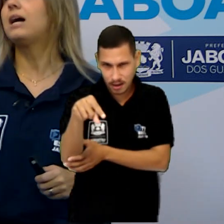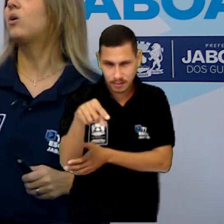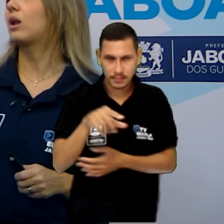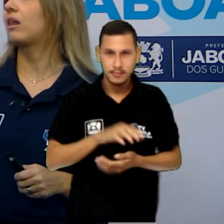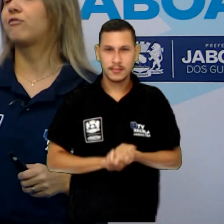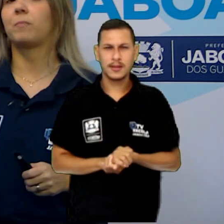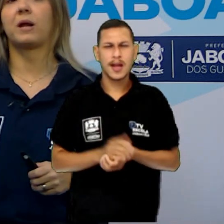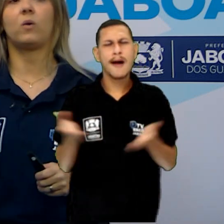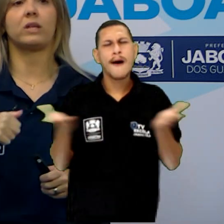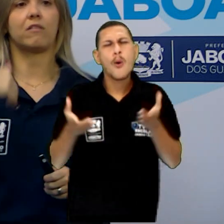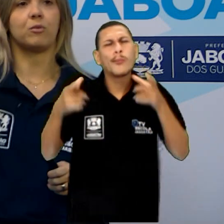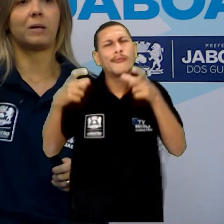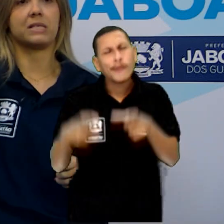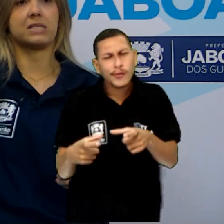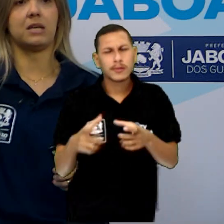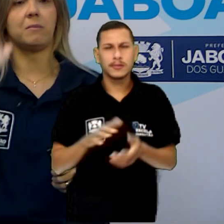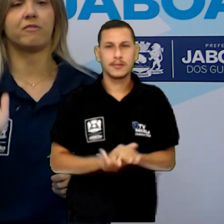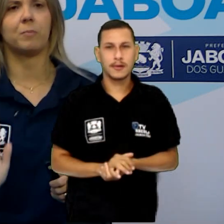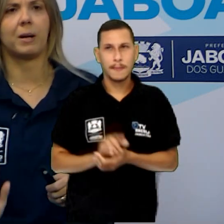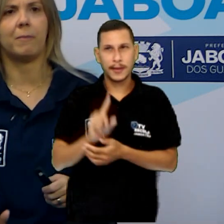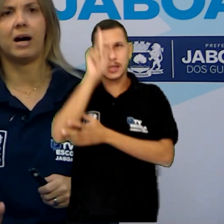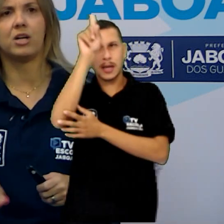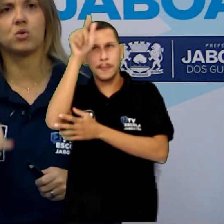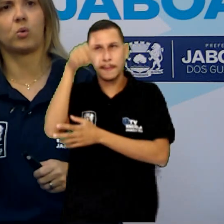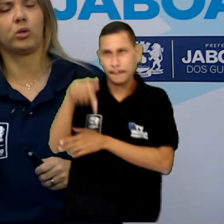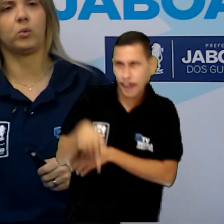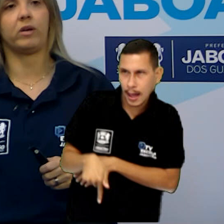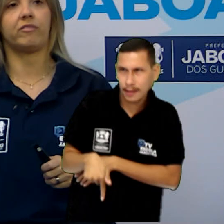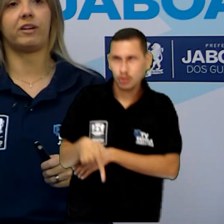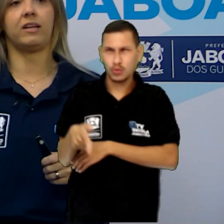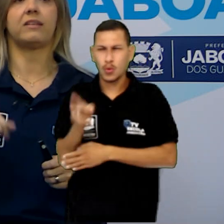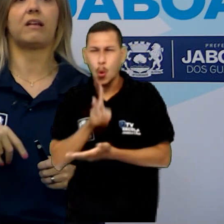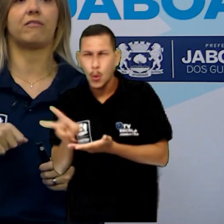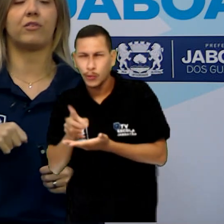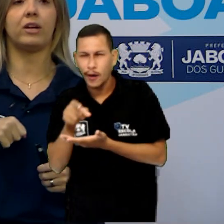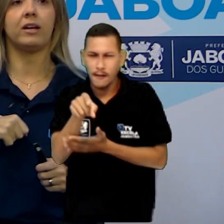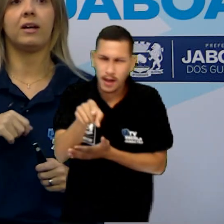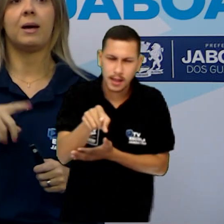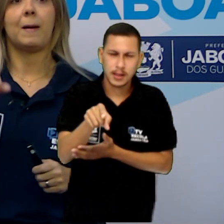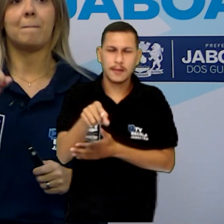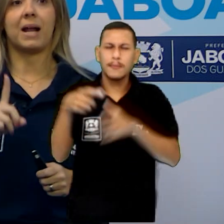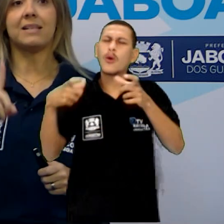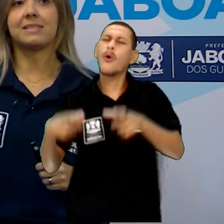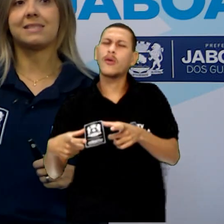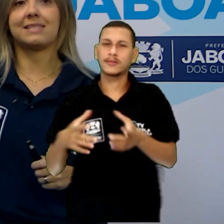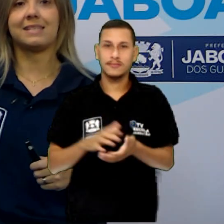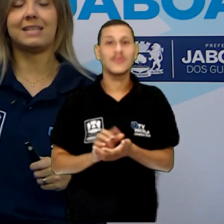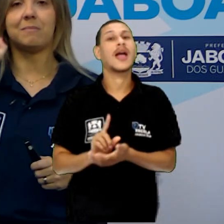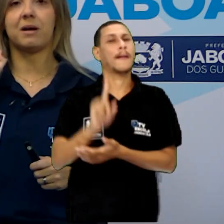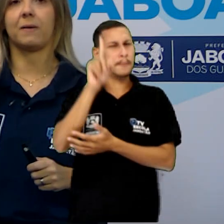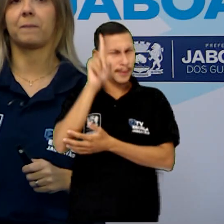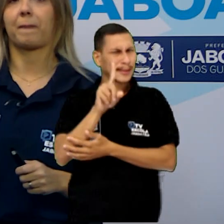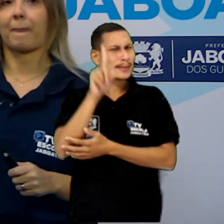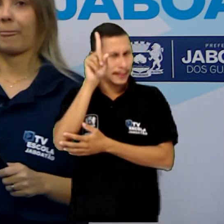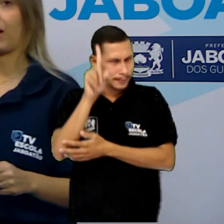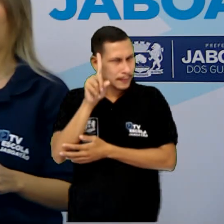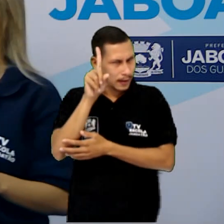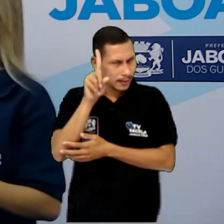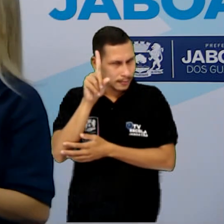E agora, ela foi pra onde? Ela foi pra cima? Foi pra baixo? Continua em frente? Ela foi pra cima.